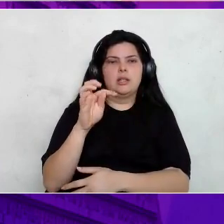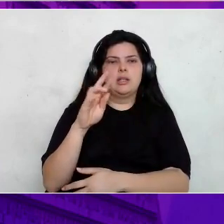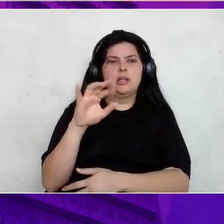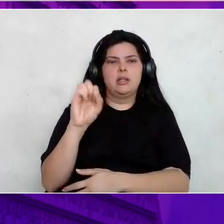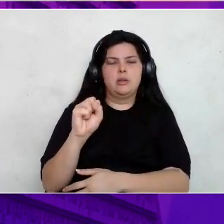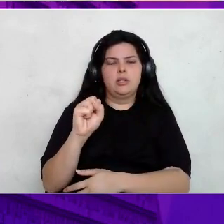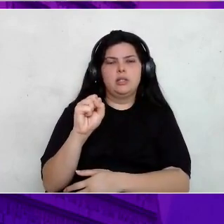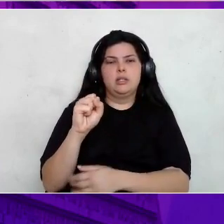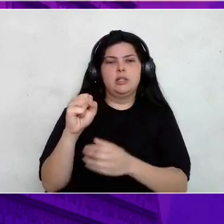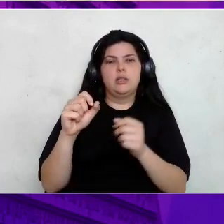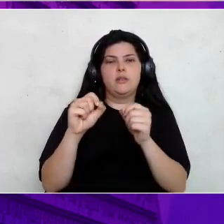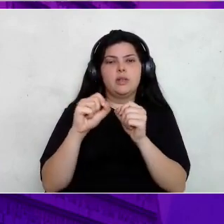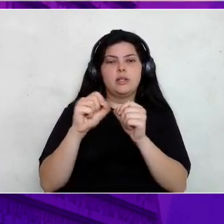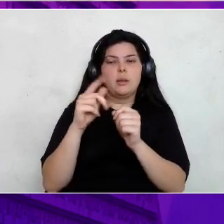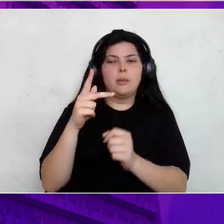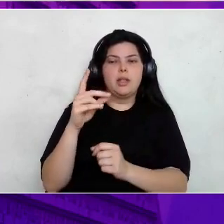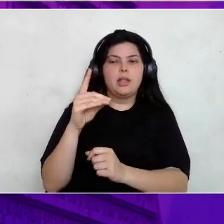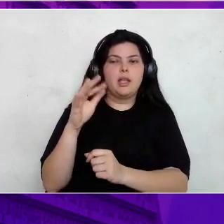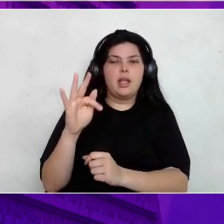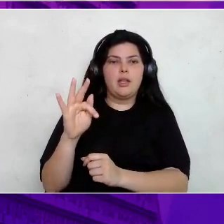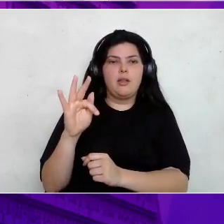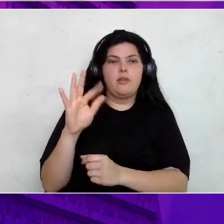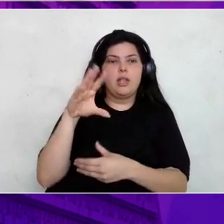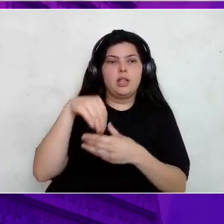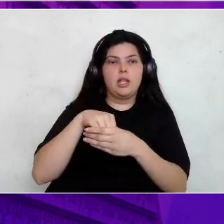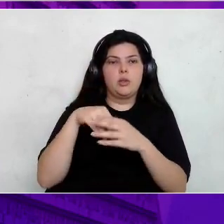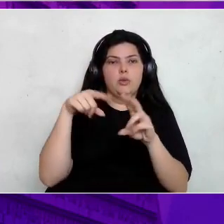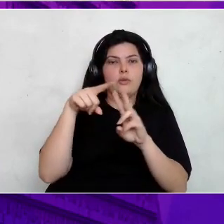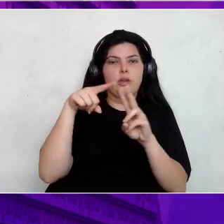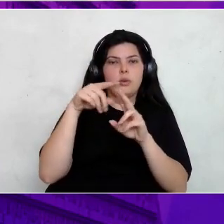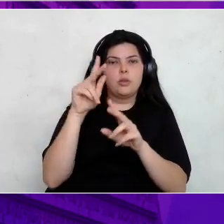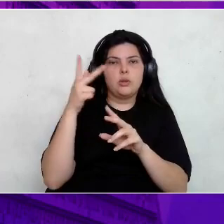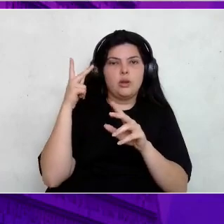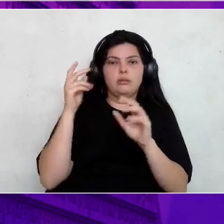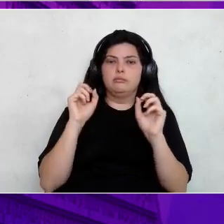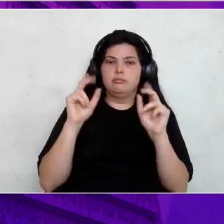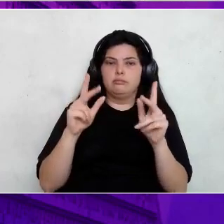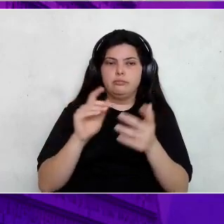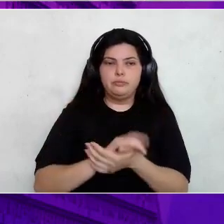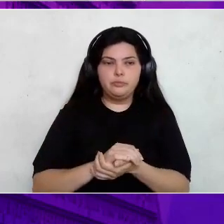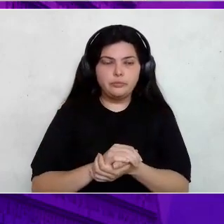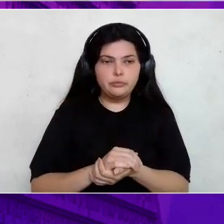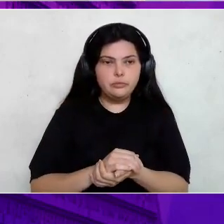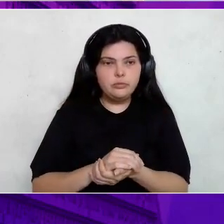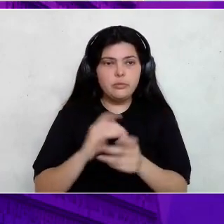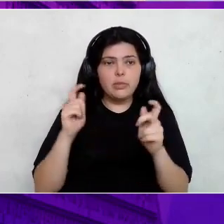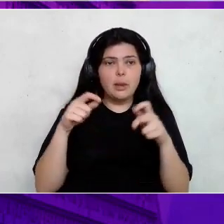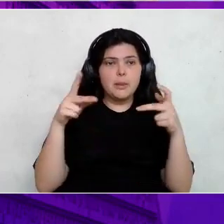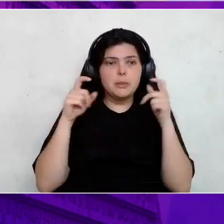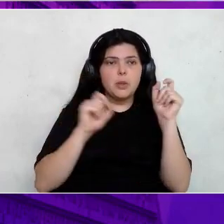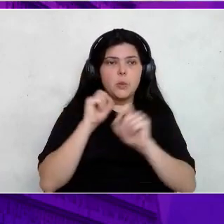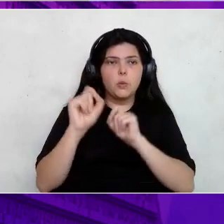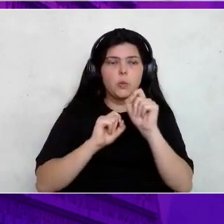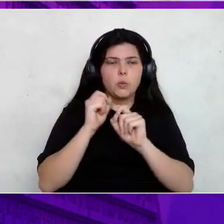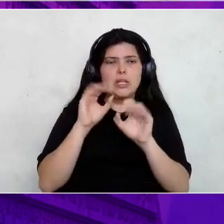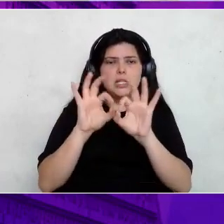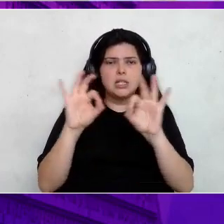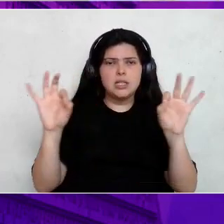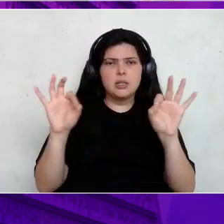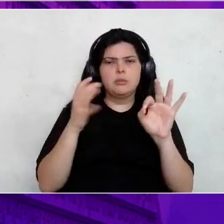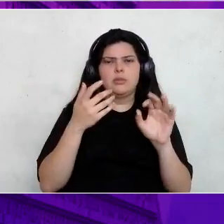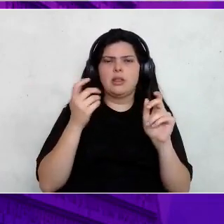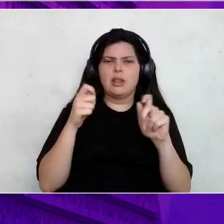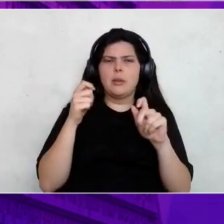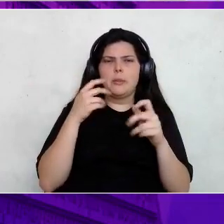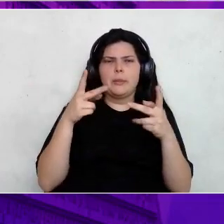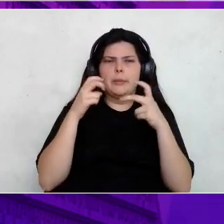esse PDF no nosso VectorStore. Está legal? E aqui vocês podem ver de uma forma bem simples. Não sei se vocês vão conseguir entender